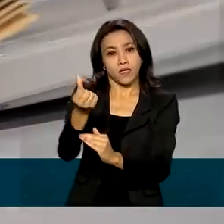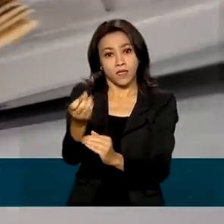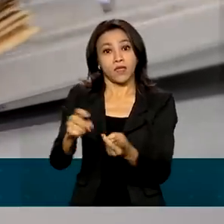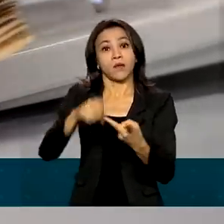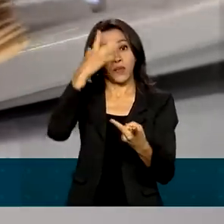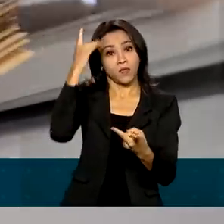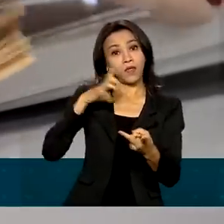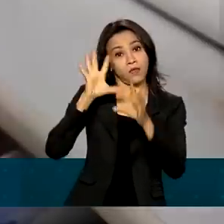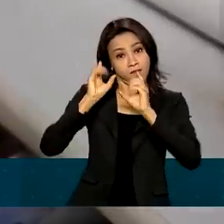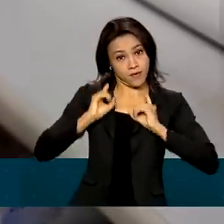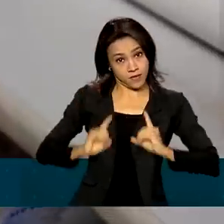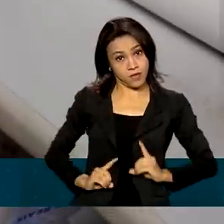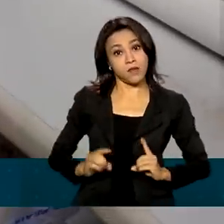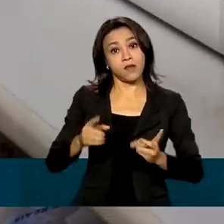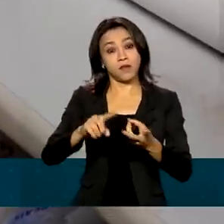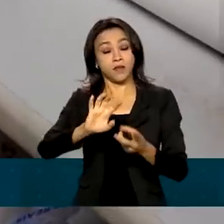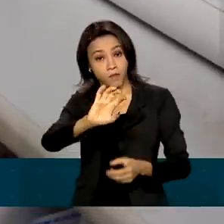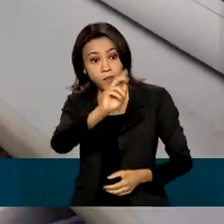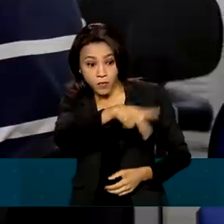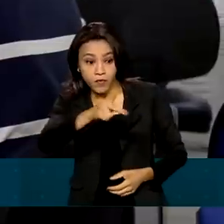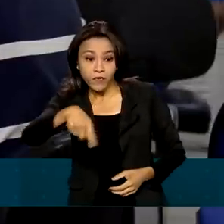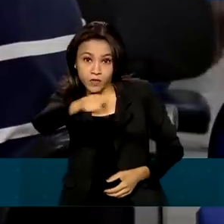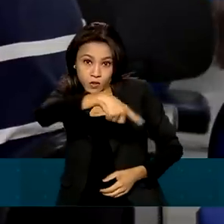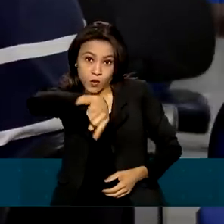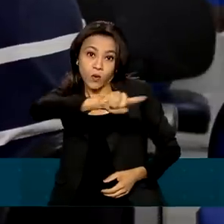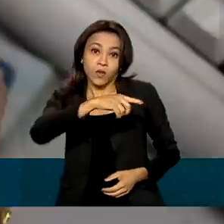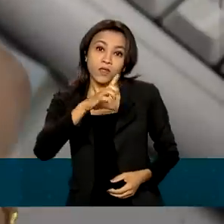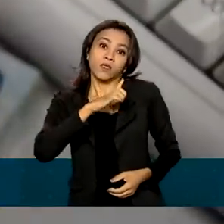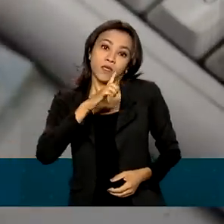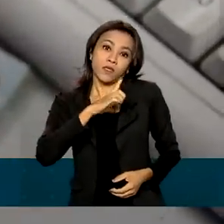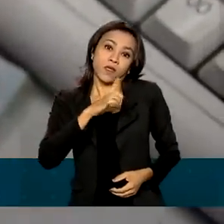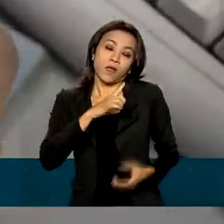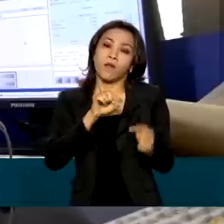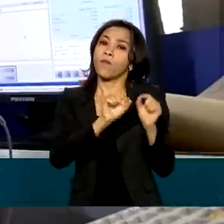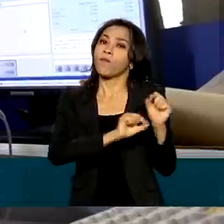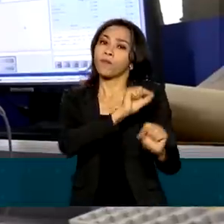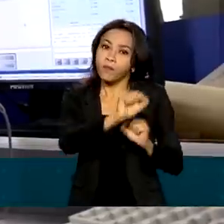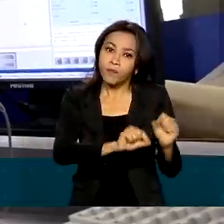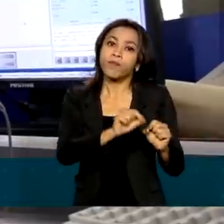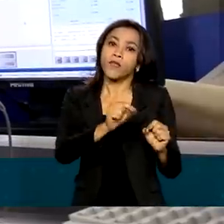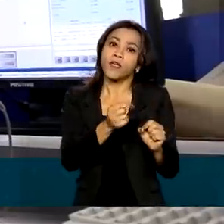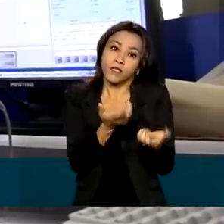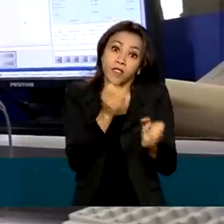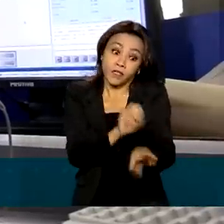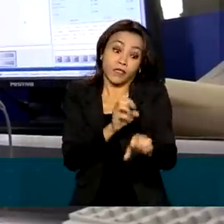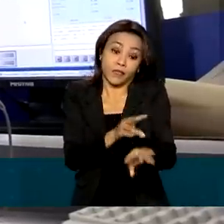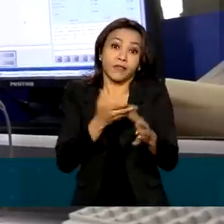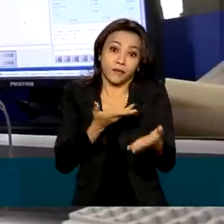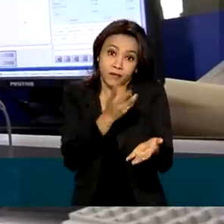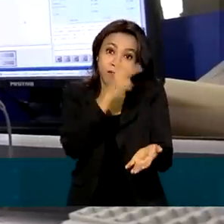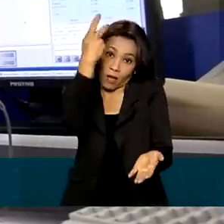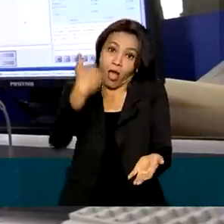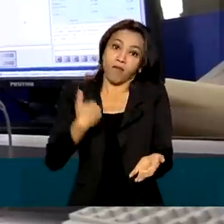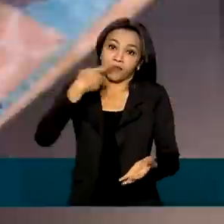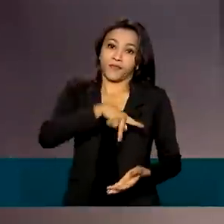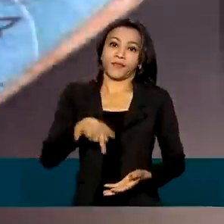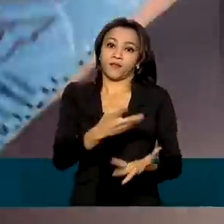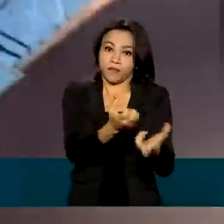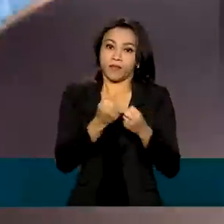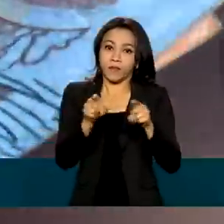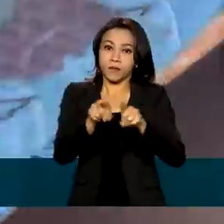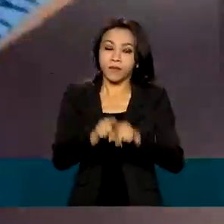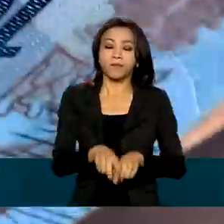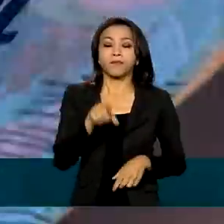deficiências, ou também professores e pessoas que têm como principal fonte de renda o magistério. O restante do lote vai ser destinado aos